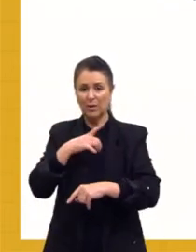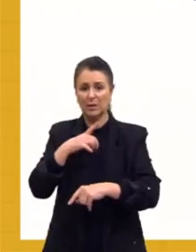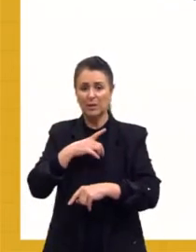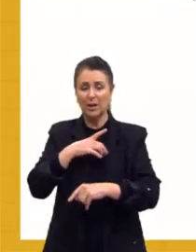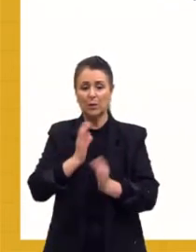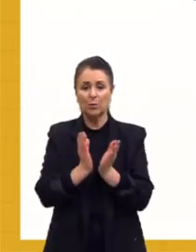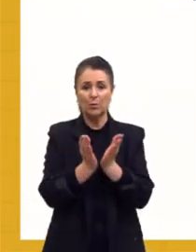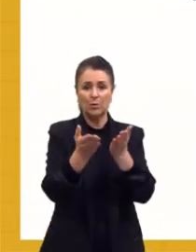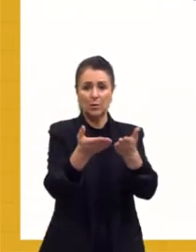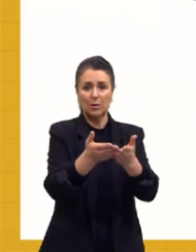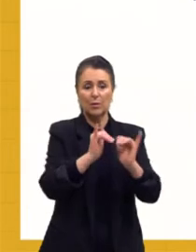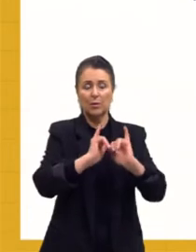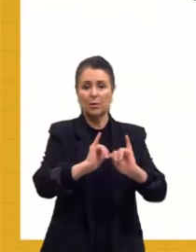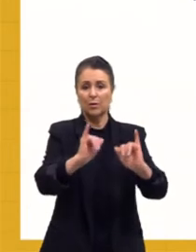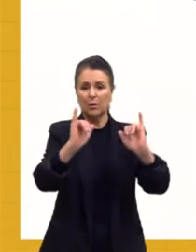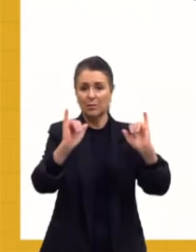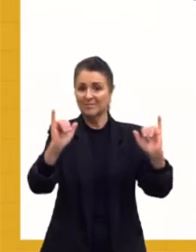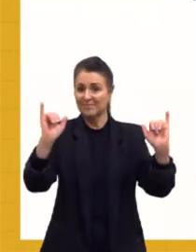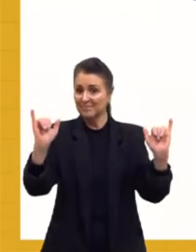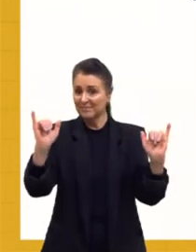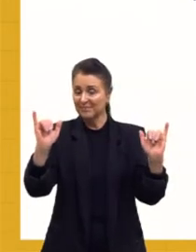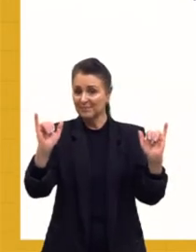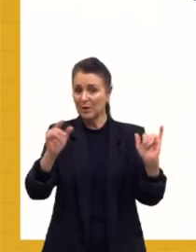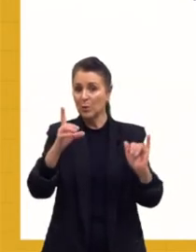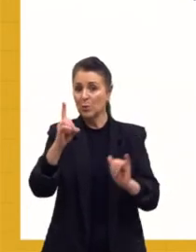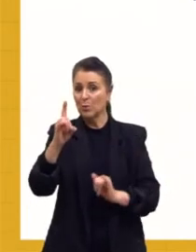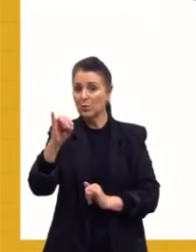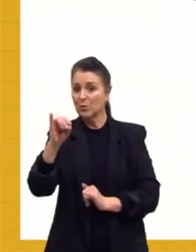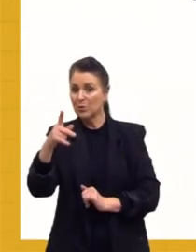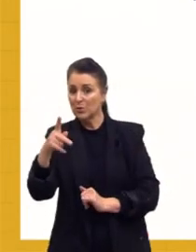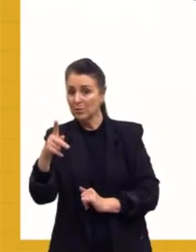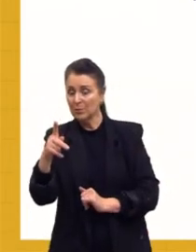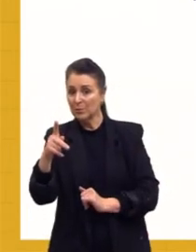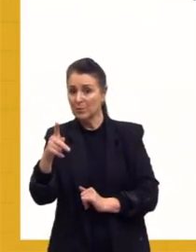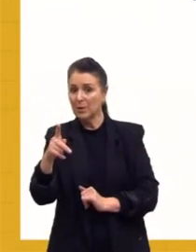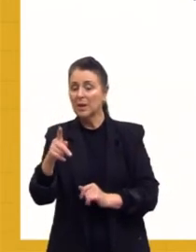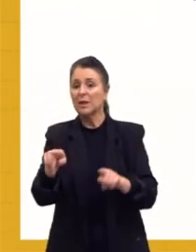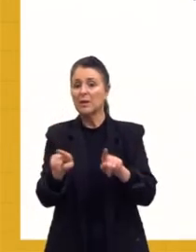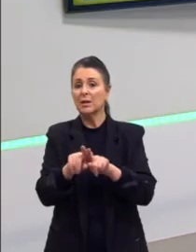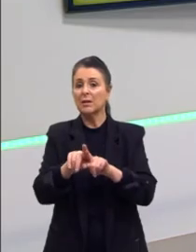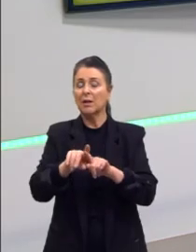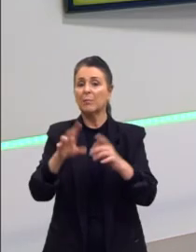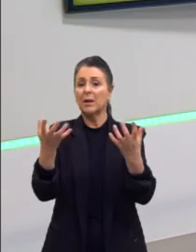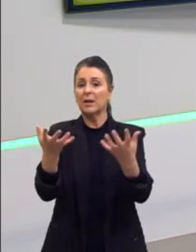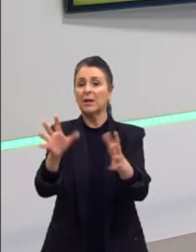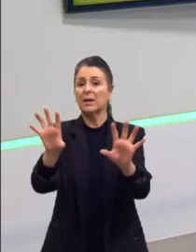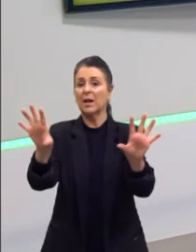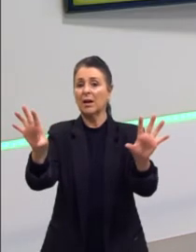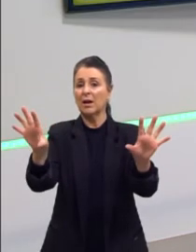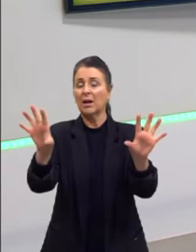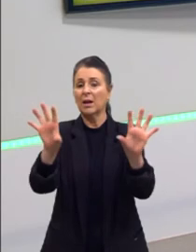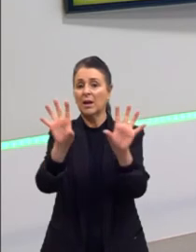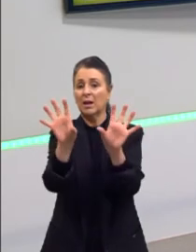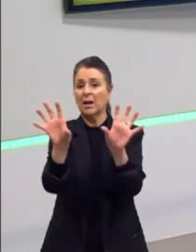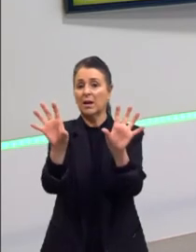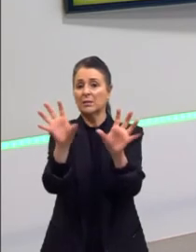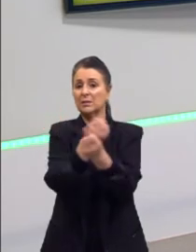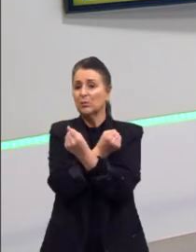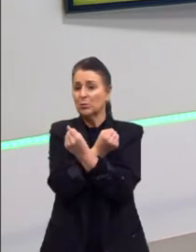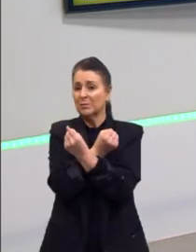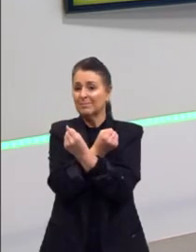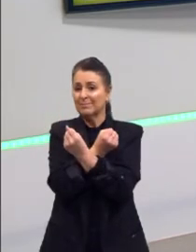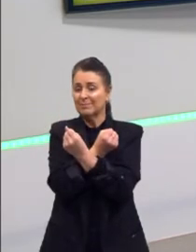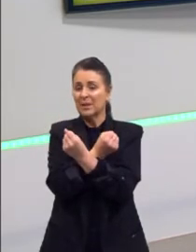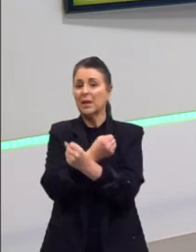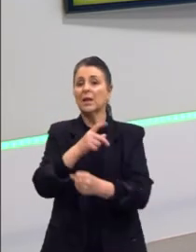Departamento de Imprensa e Propaganda, o DIP, que é responsável pela censura nos meios de comunicação, vai ter uma polícia